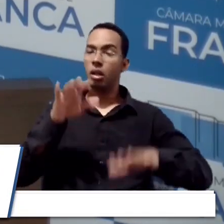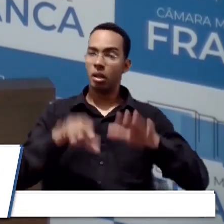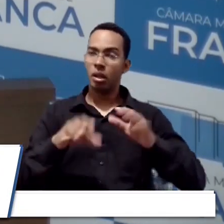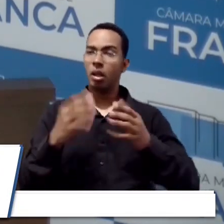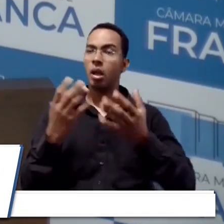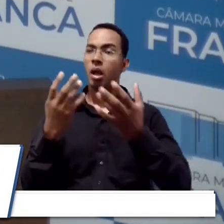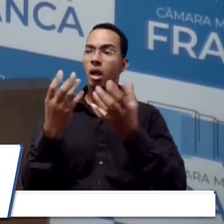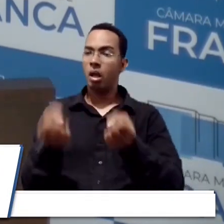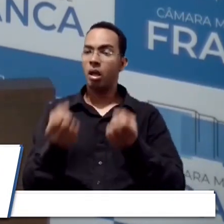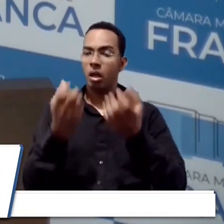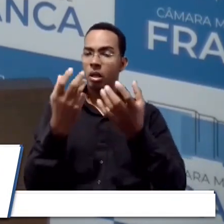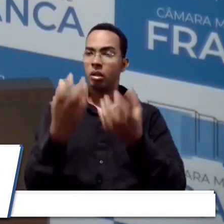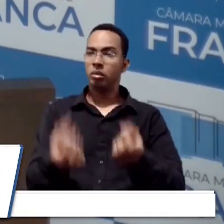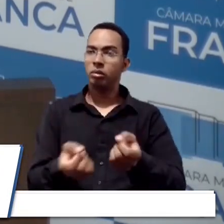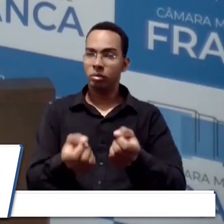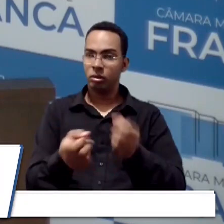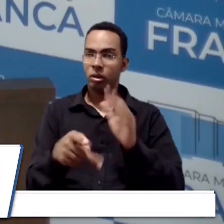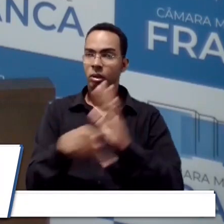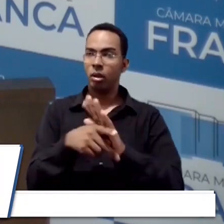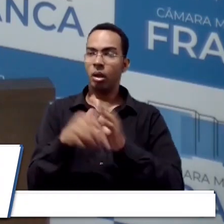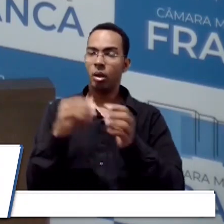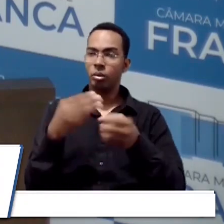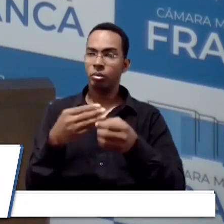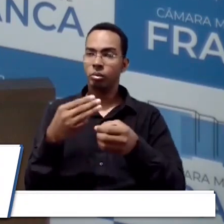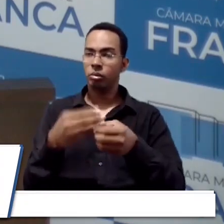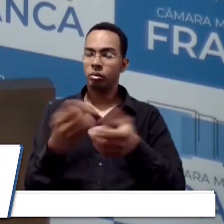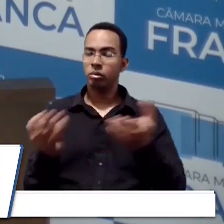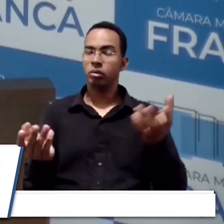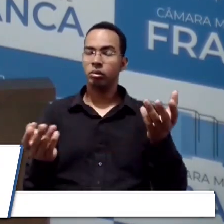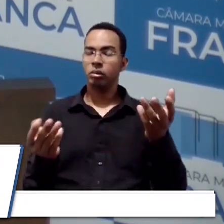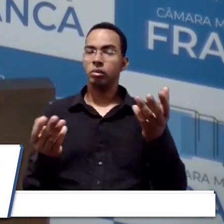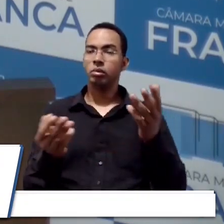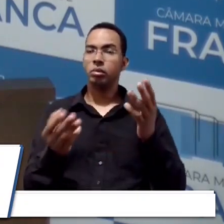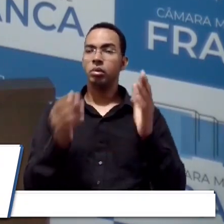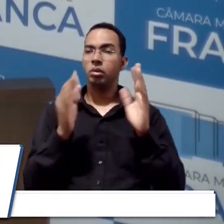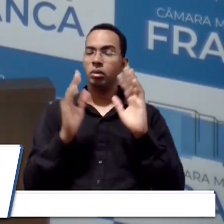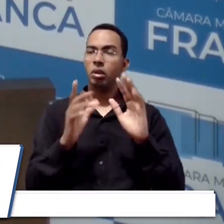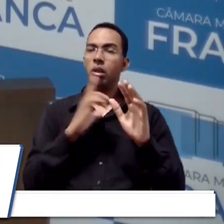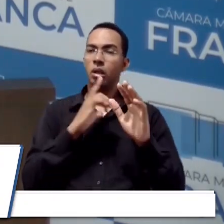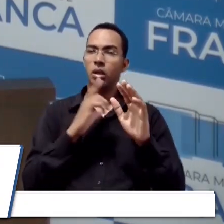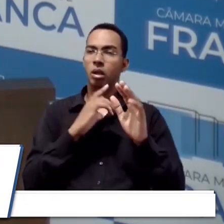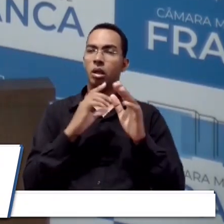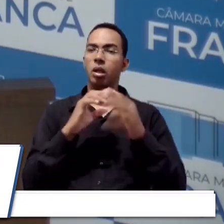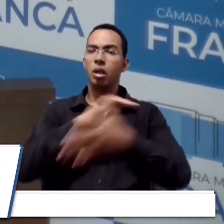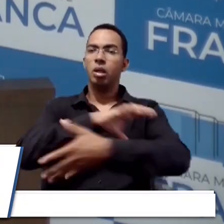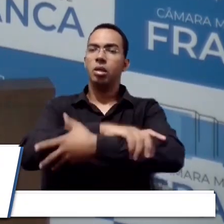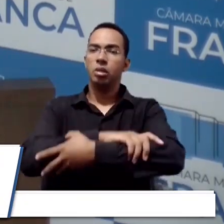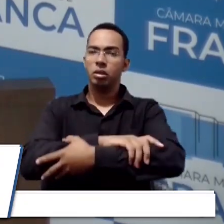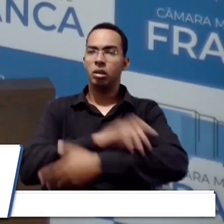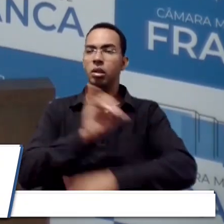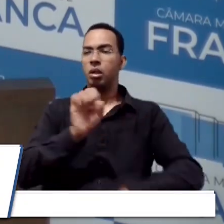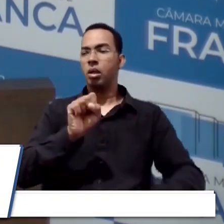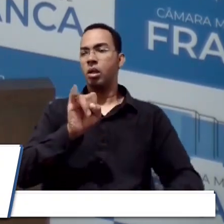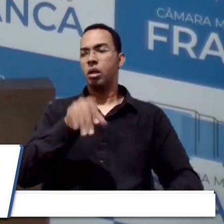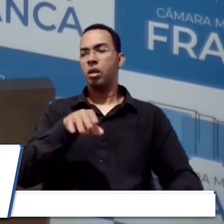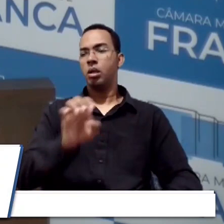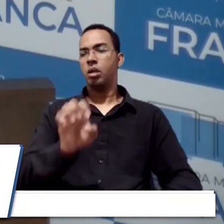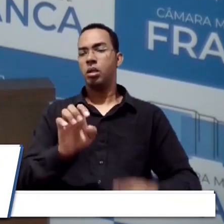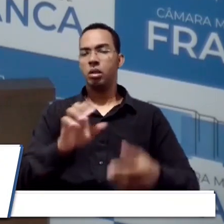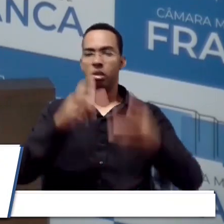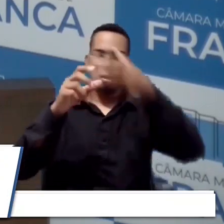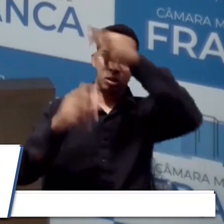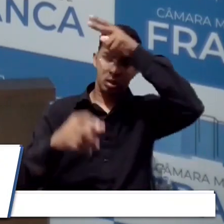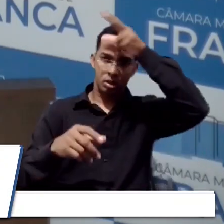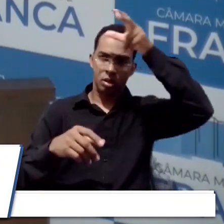do município. Já existe um convênio entre o Cine e a Prefeitura de